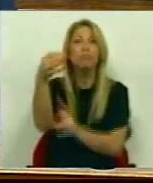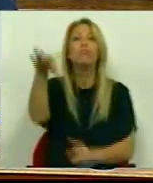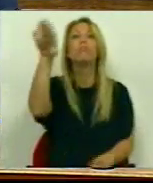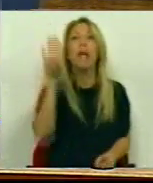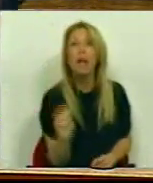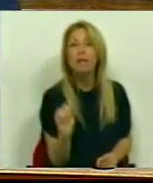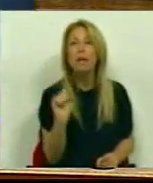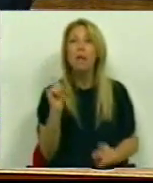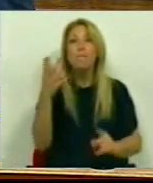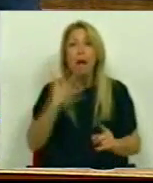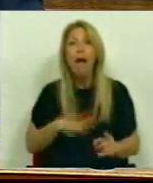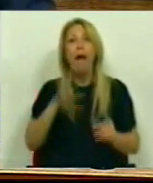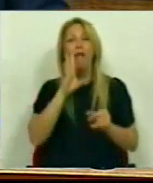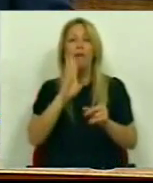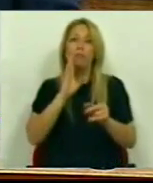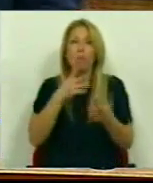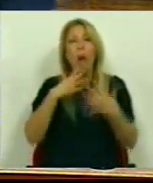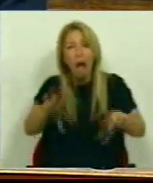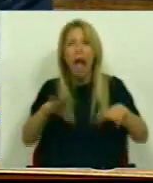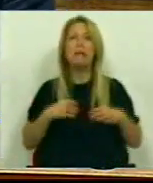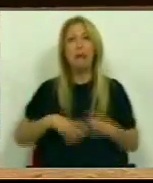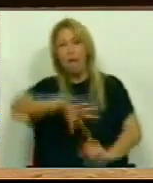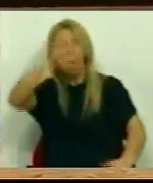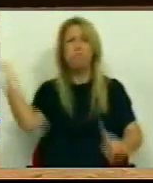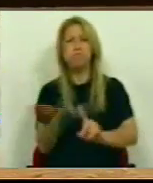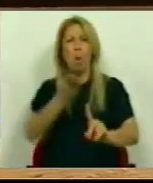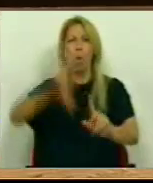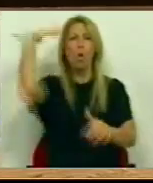Para dobrar e aceitar Um golpe constitucional